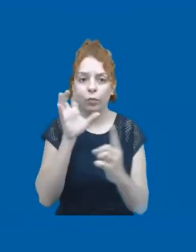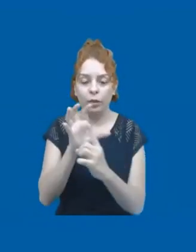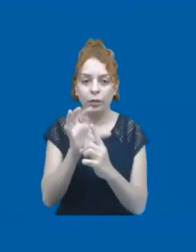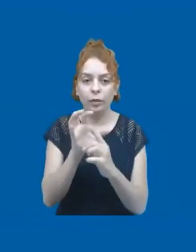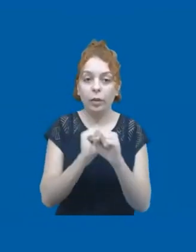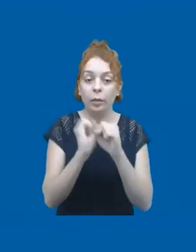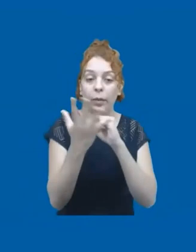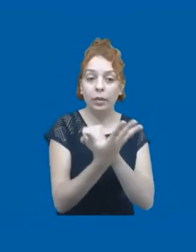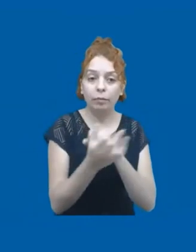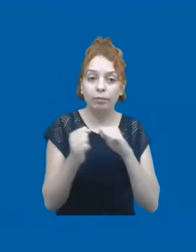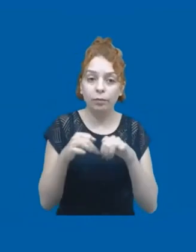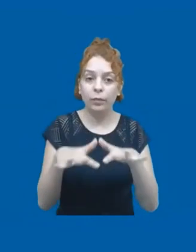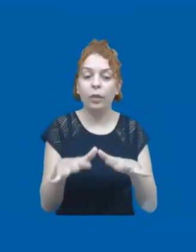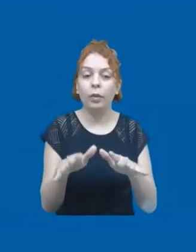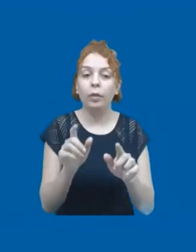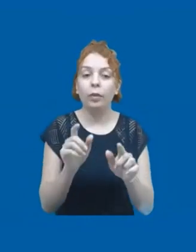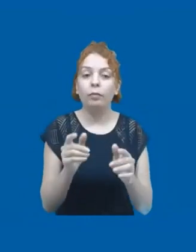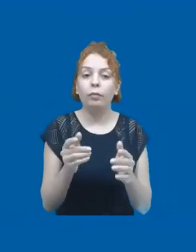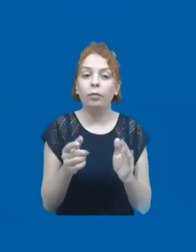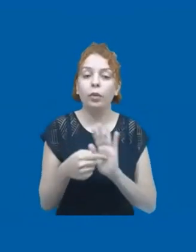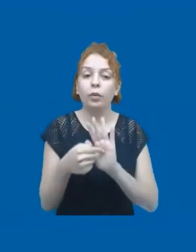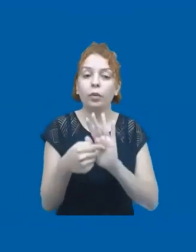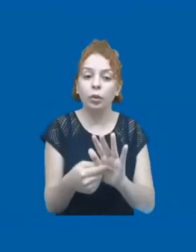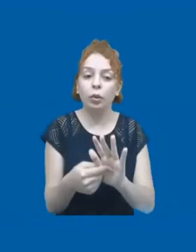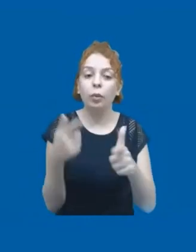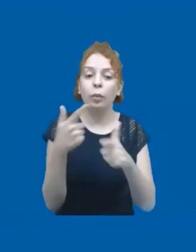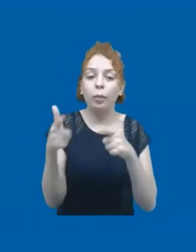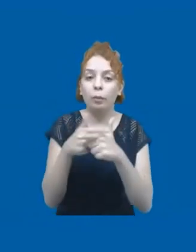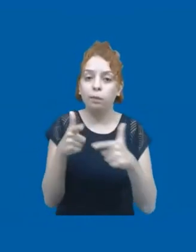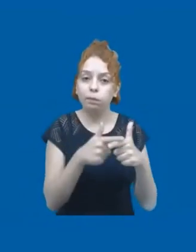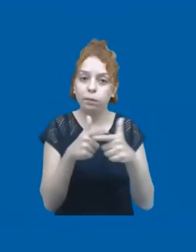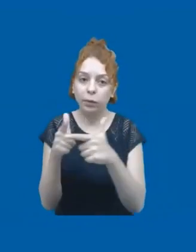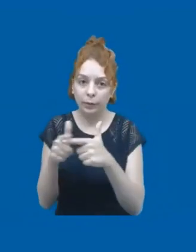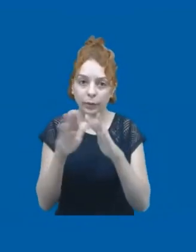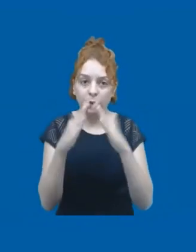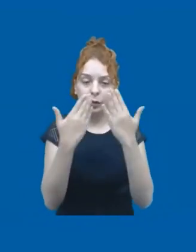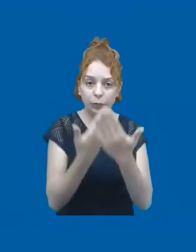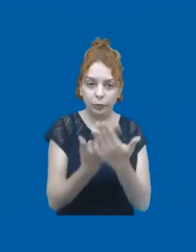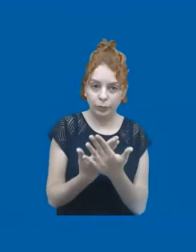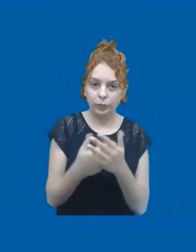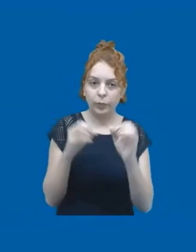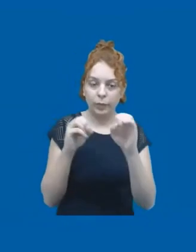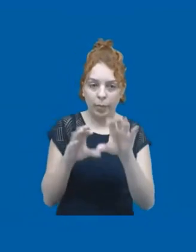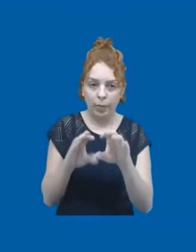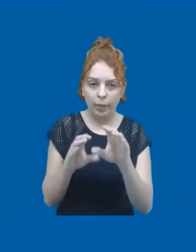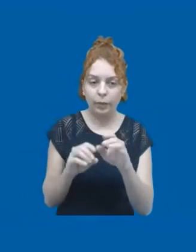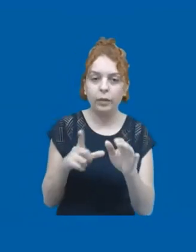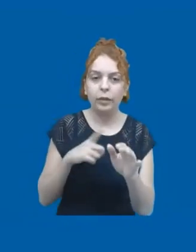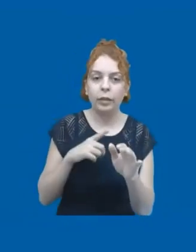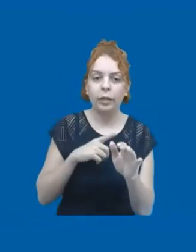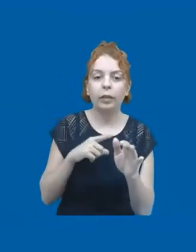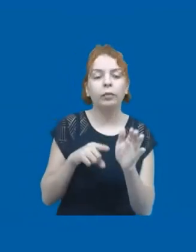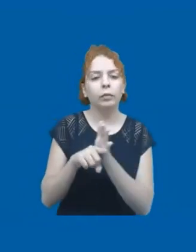pandemia veio exacerbar essa enorme evasão escolar que o Brasil já passava, segundo dados do